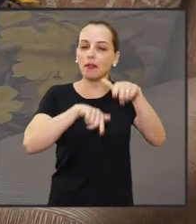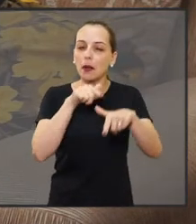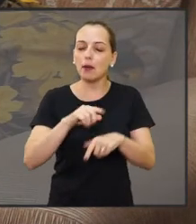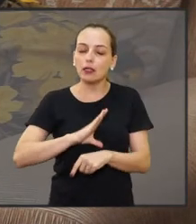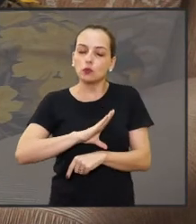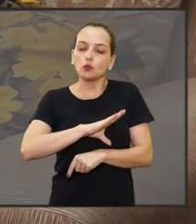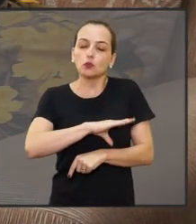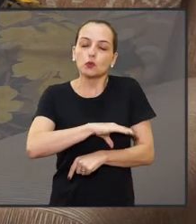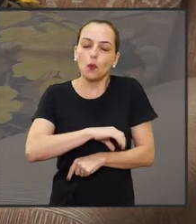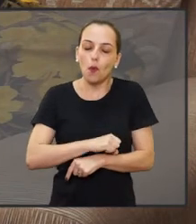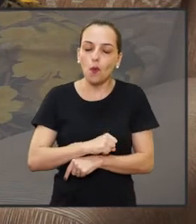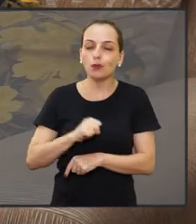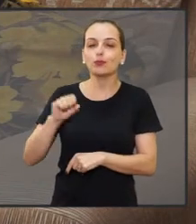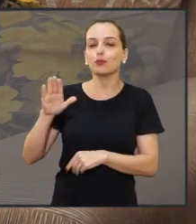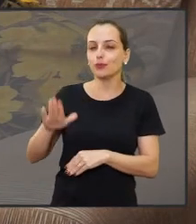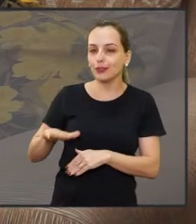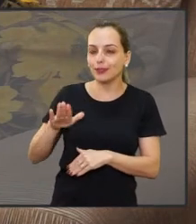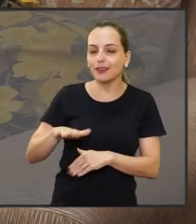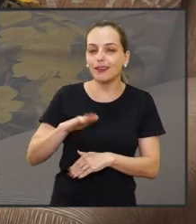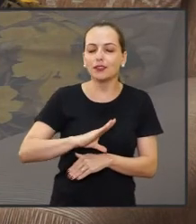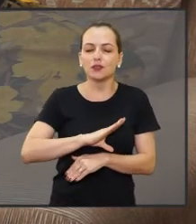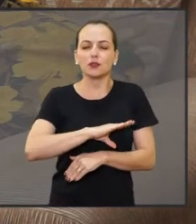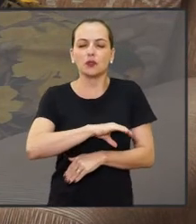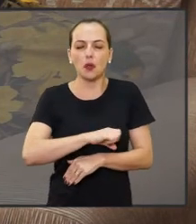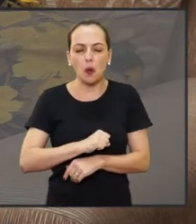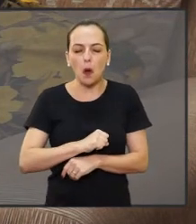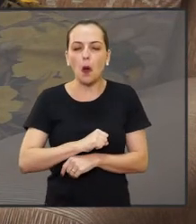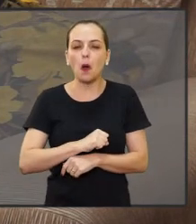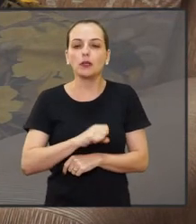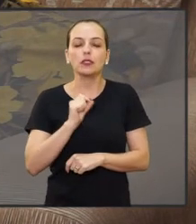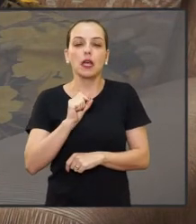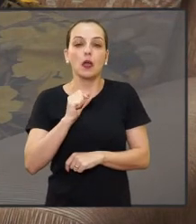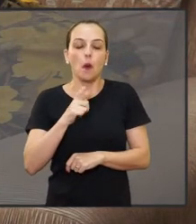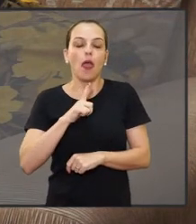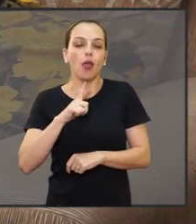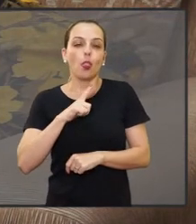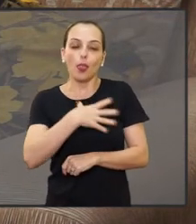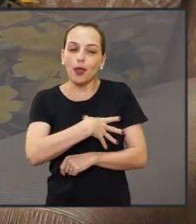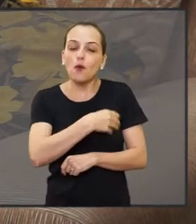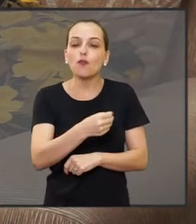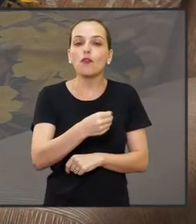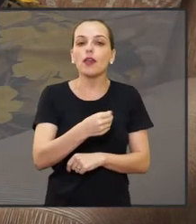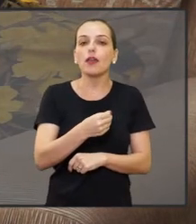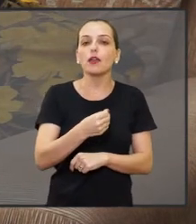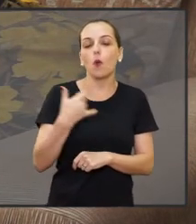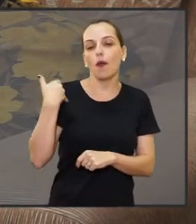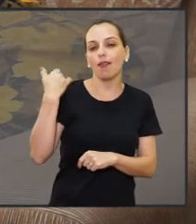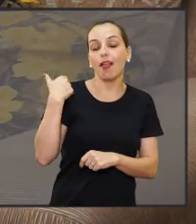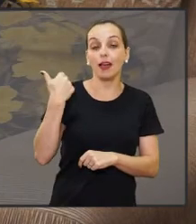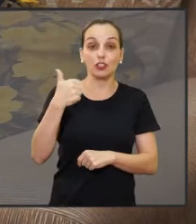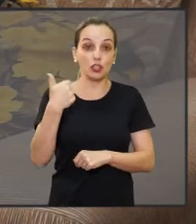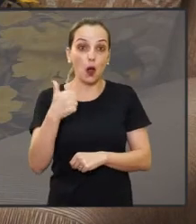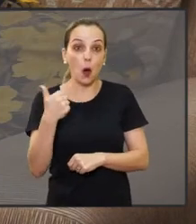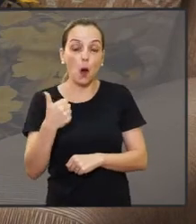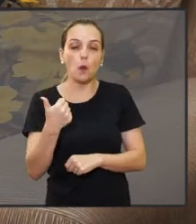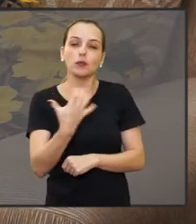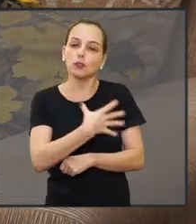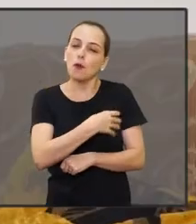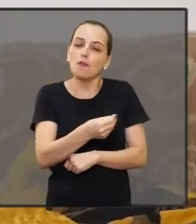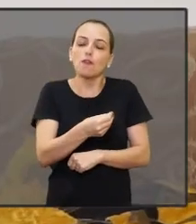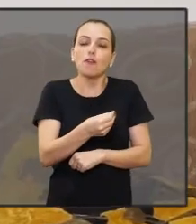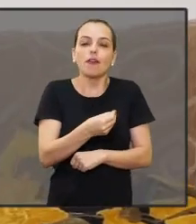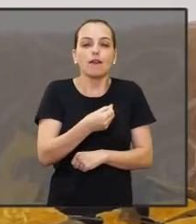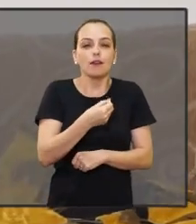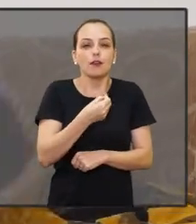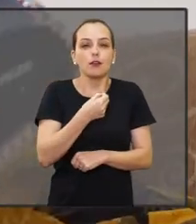professora, adoro criança, amo criança. Gosto muito, no entanto, eu tenho um filho, que nem eu já te falei, tenho um filho de